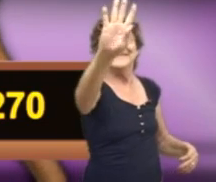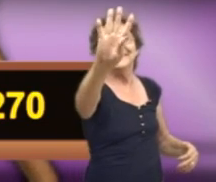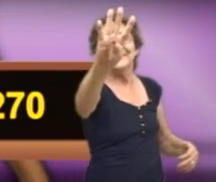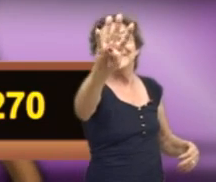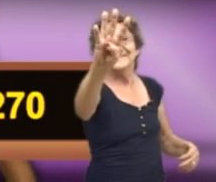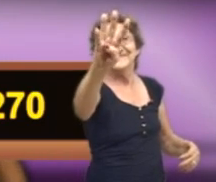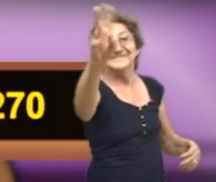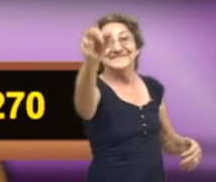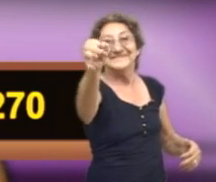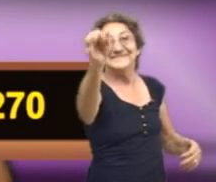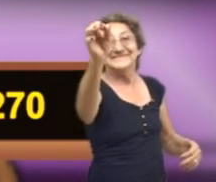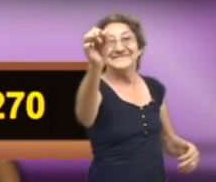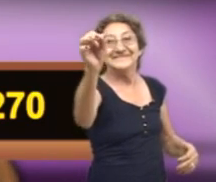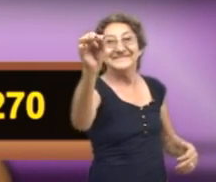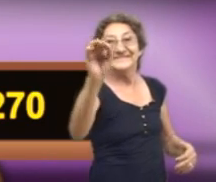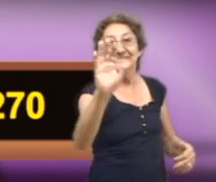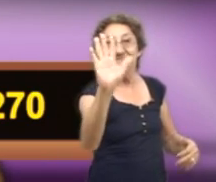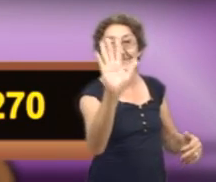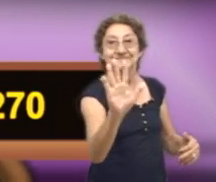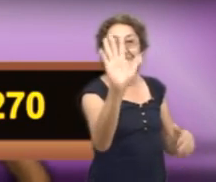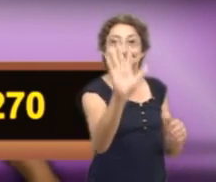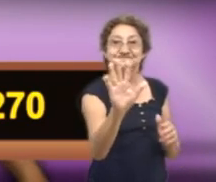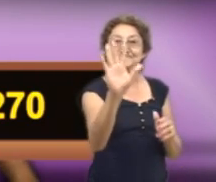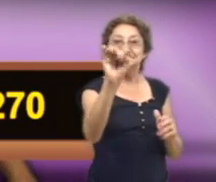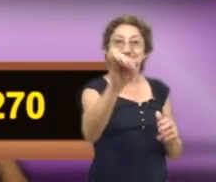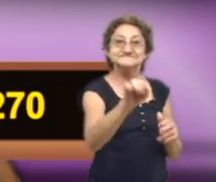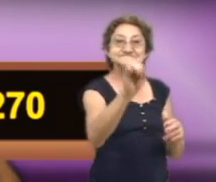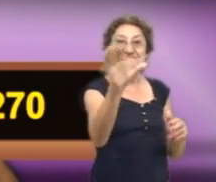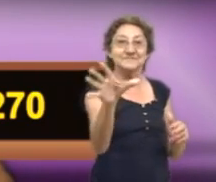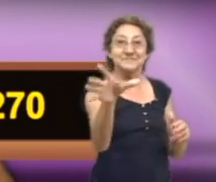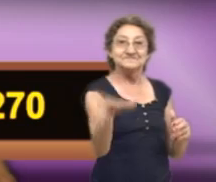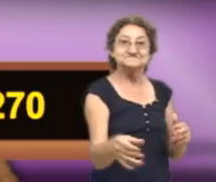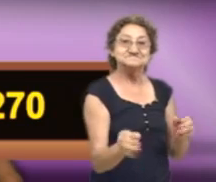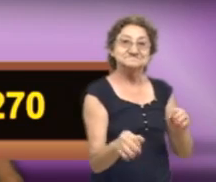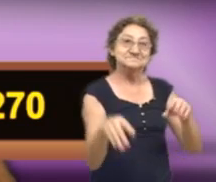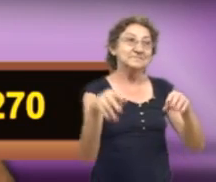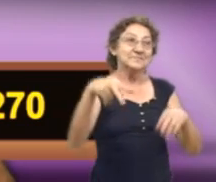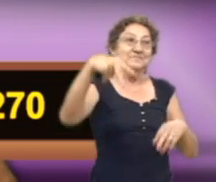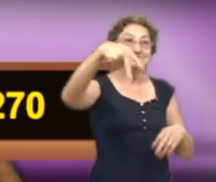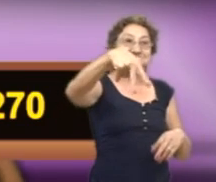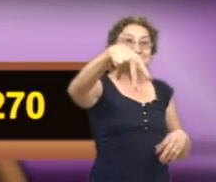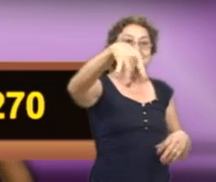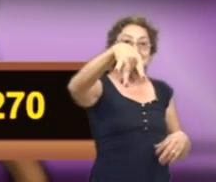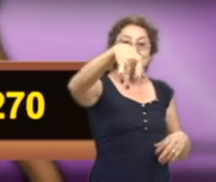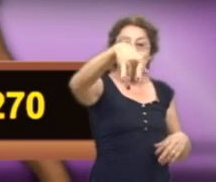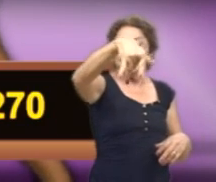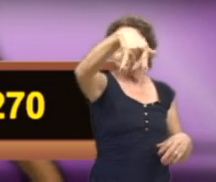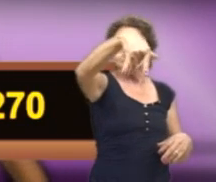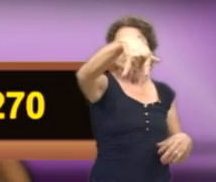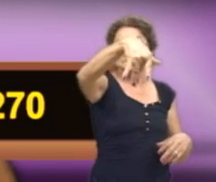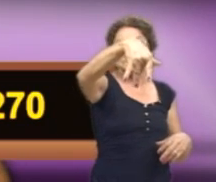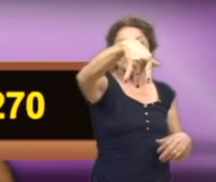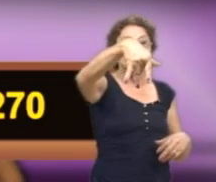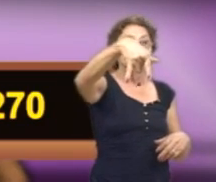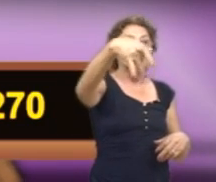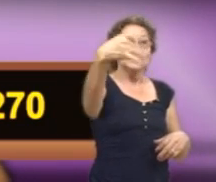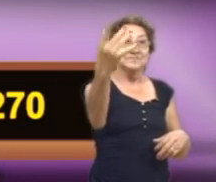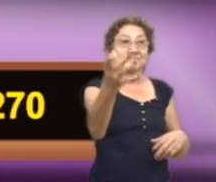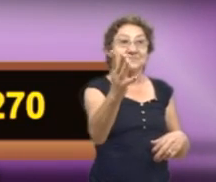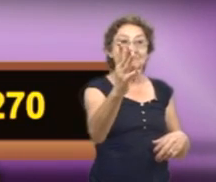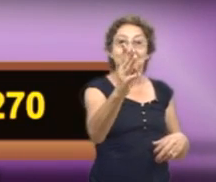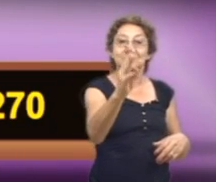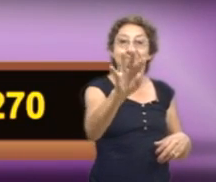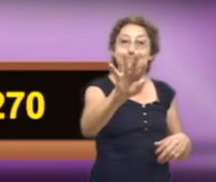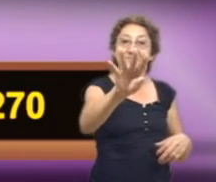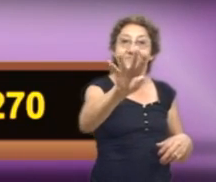vai ter aumento. Eu vou ajeitar a saúde, vou ajeitar a